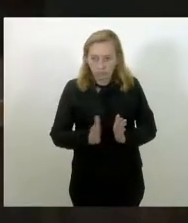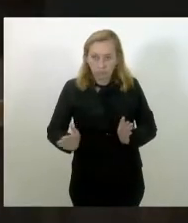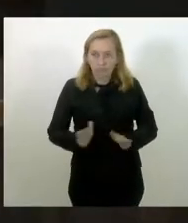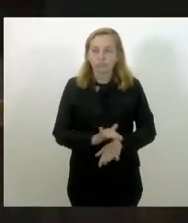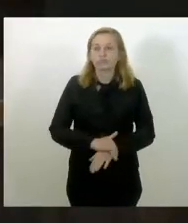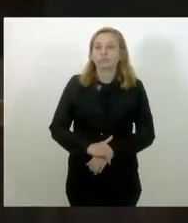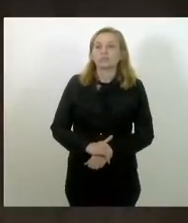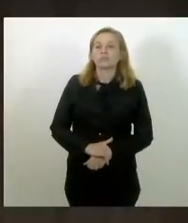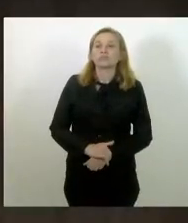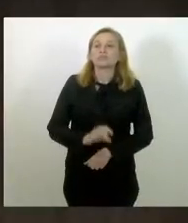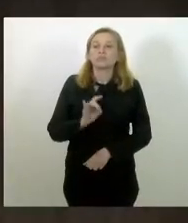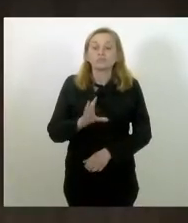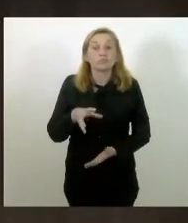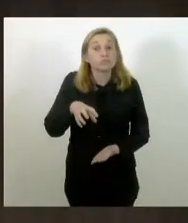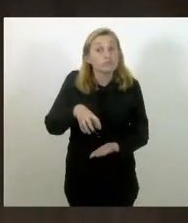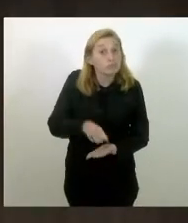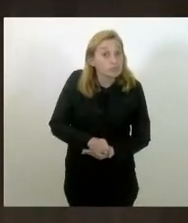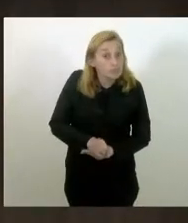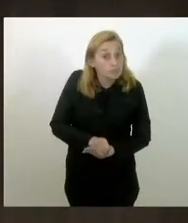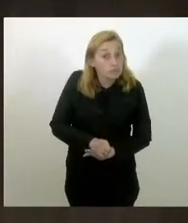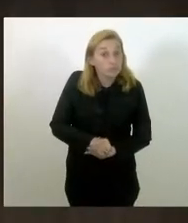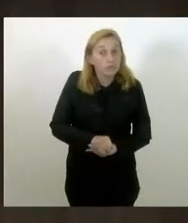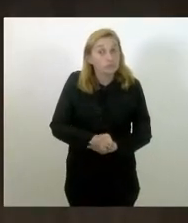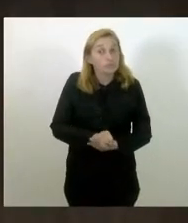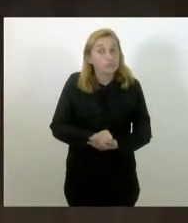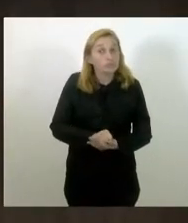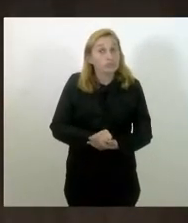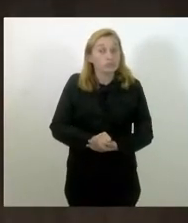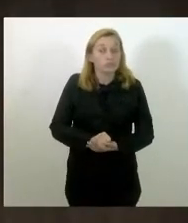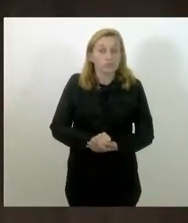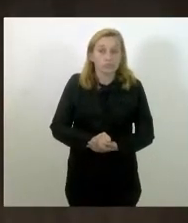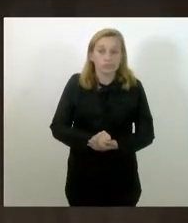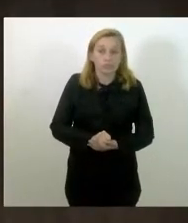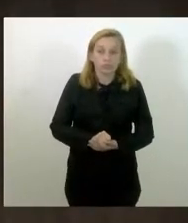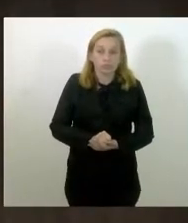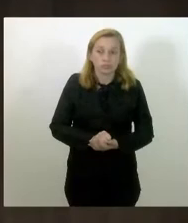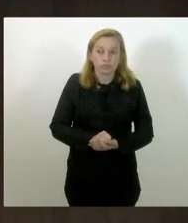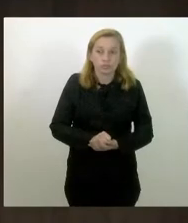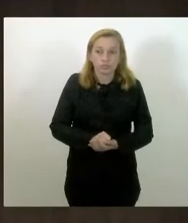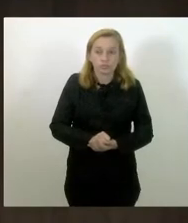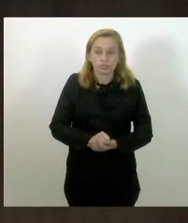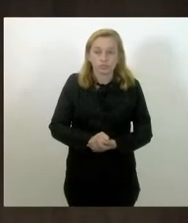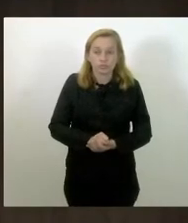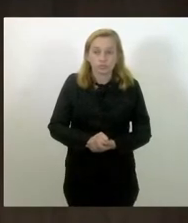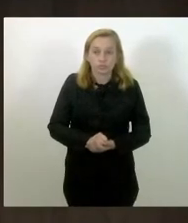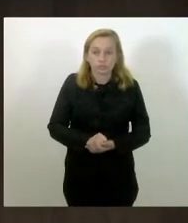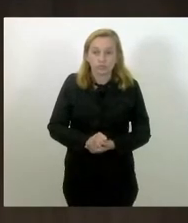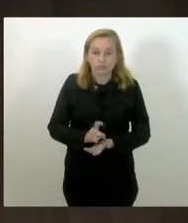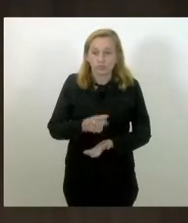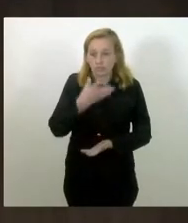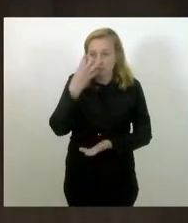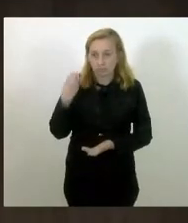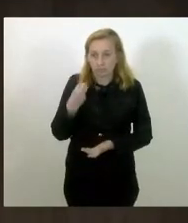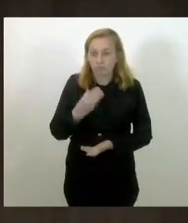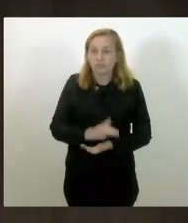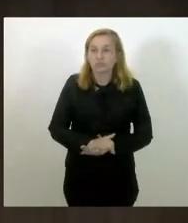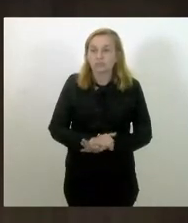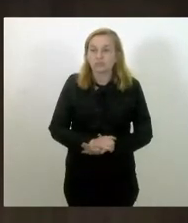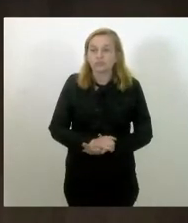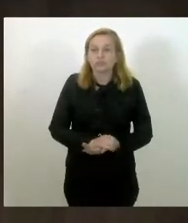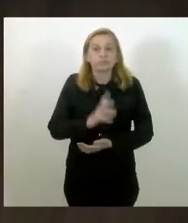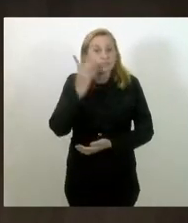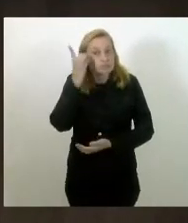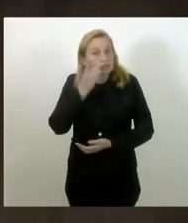É só para registrar, para não ficar com o branco de ausência, senhor presidente, que a